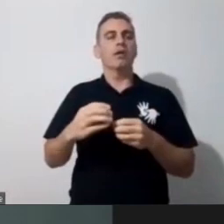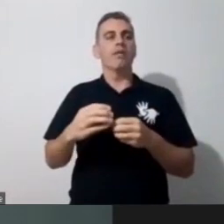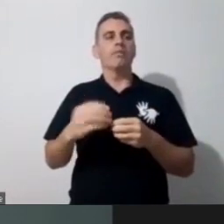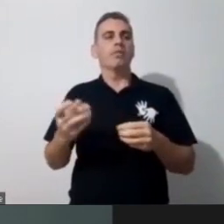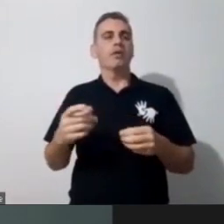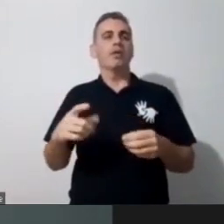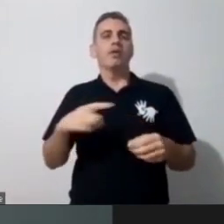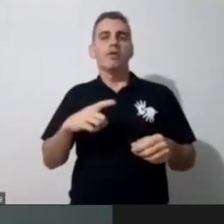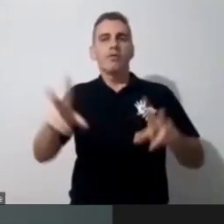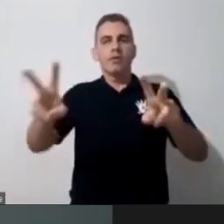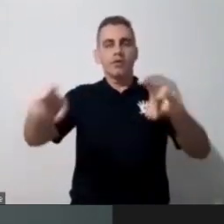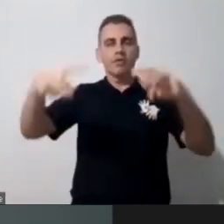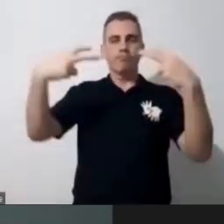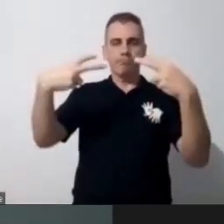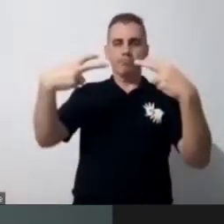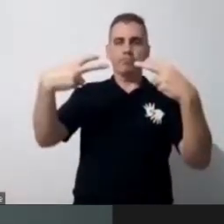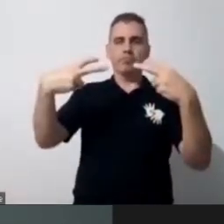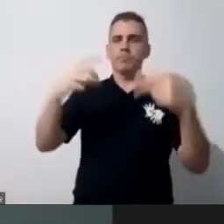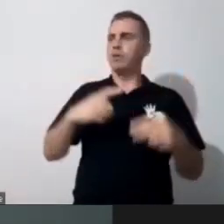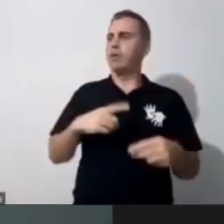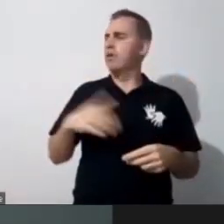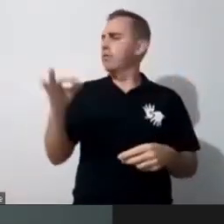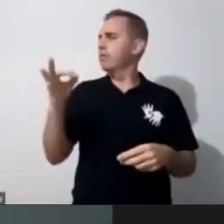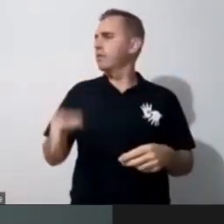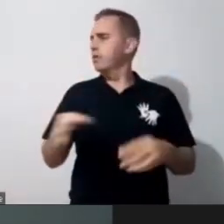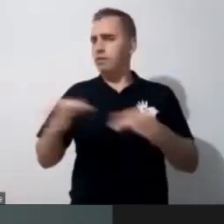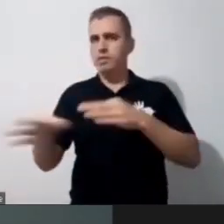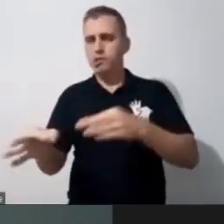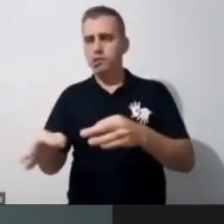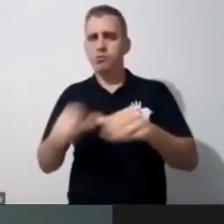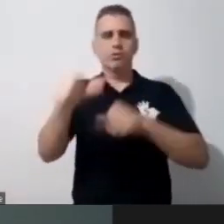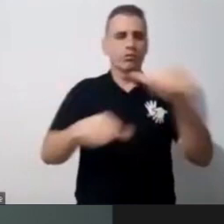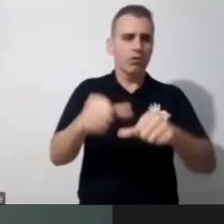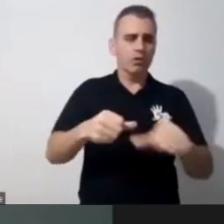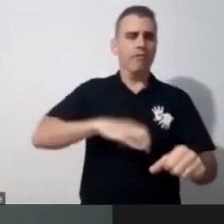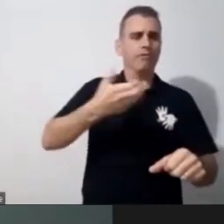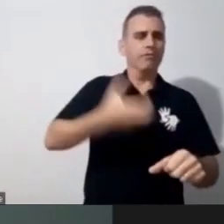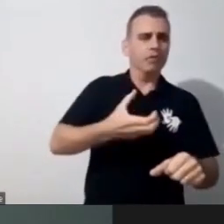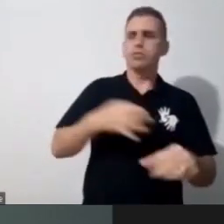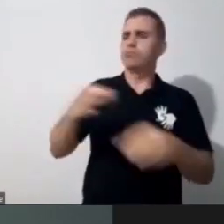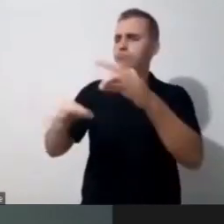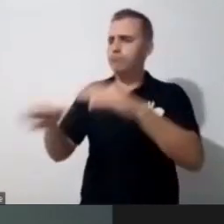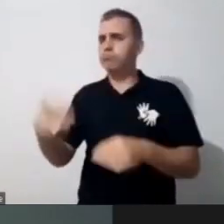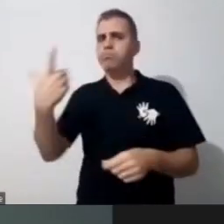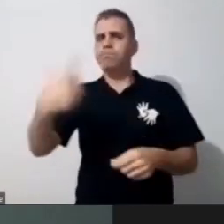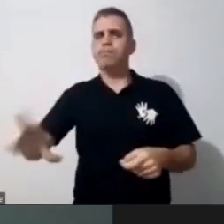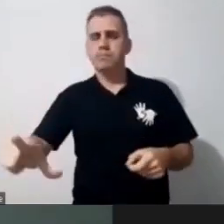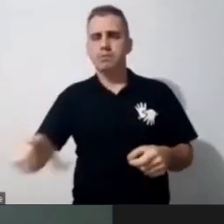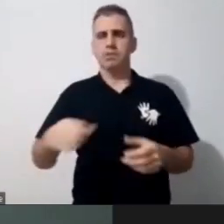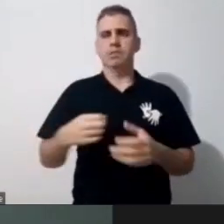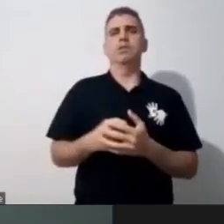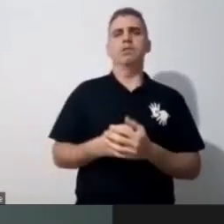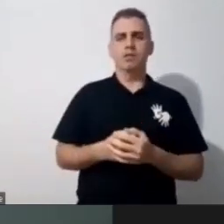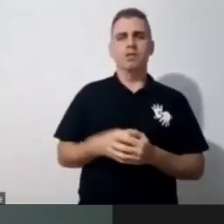tenta de novo, ah, não deu certo aquele planejamento, vai lá e cria coragem pra fazer outro, então, isso é que eu levo dessa